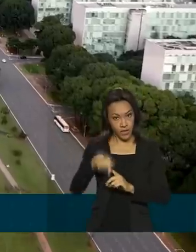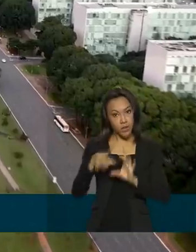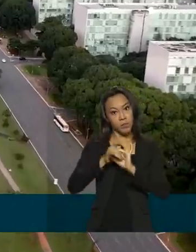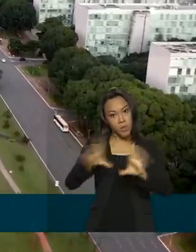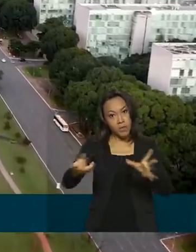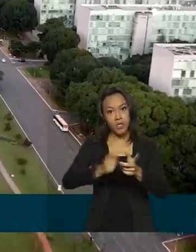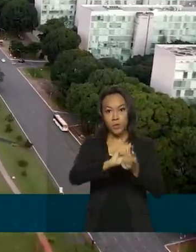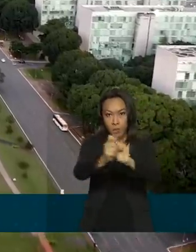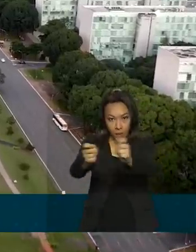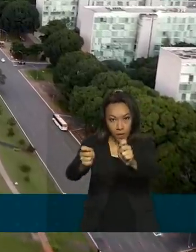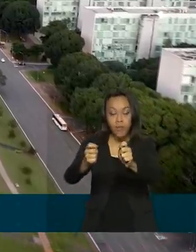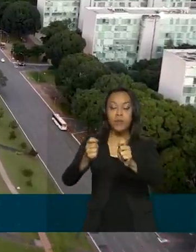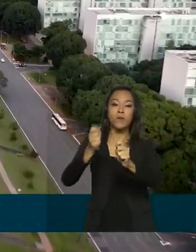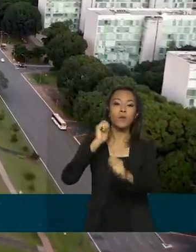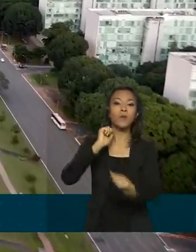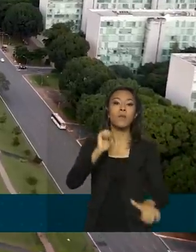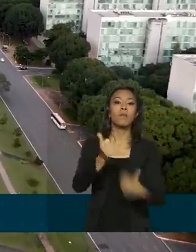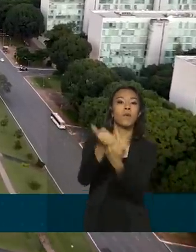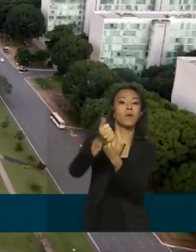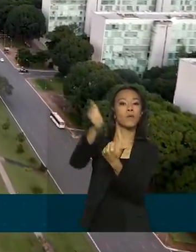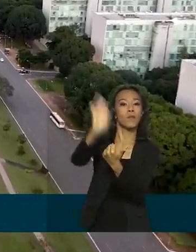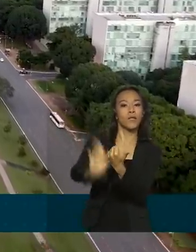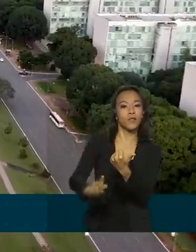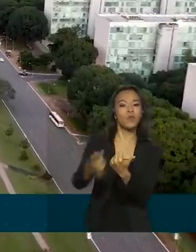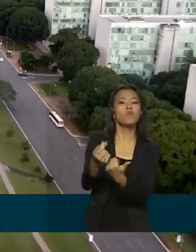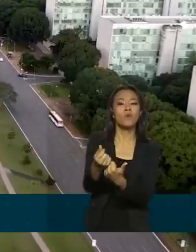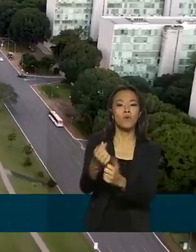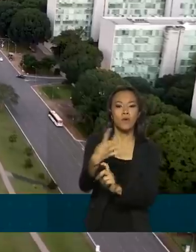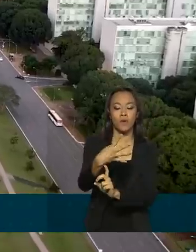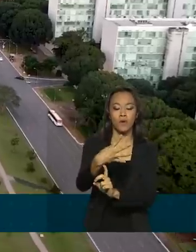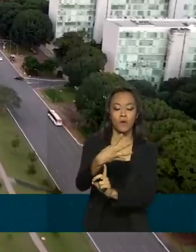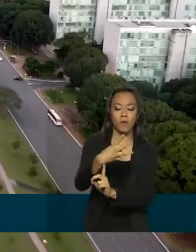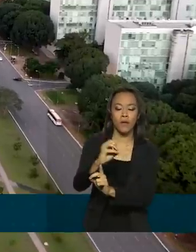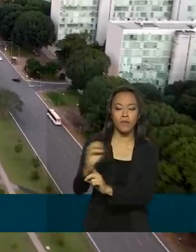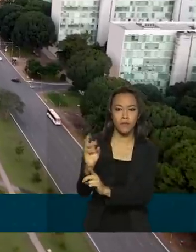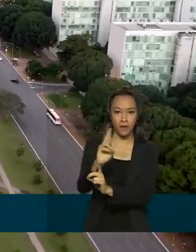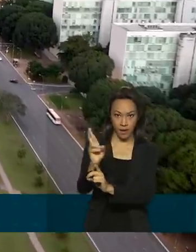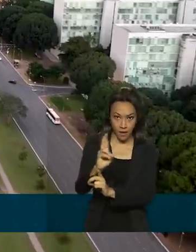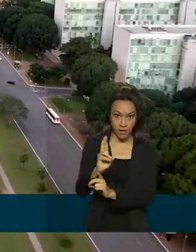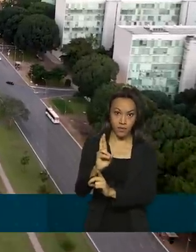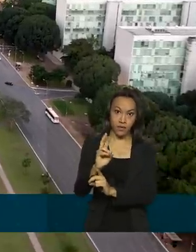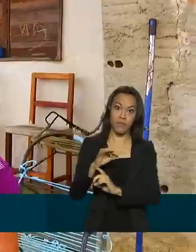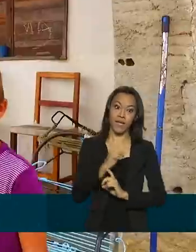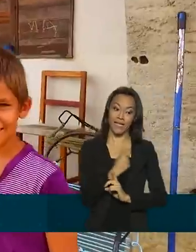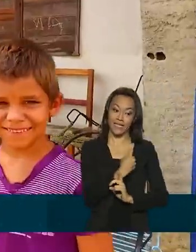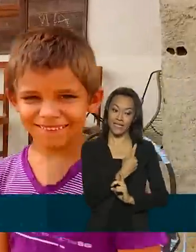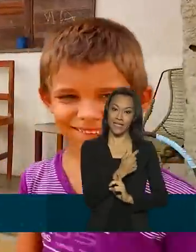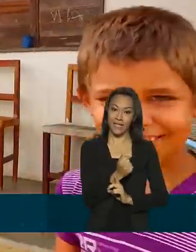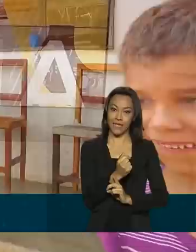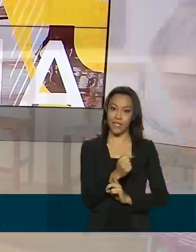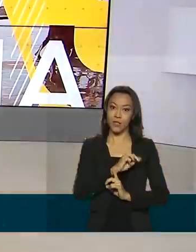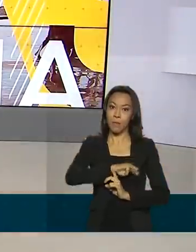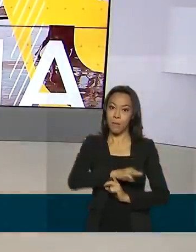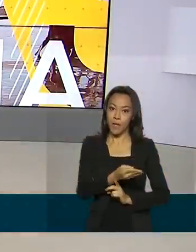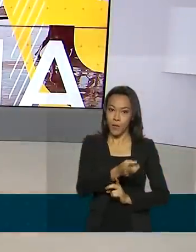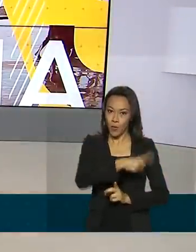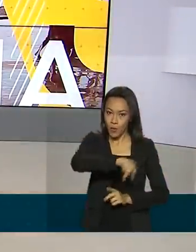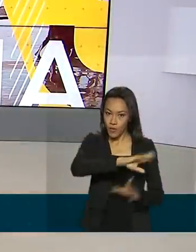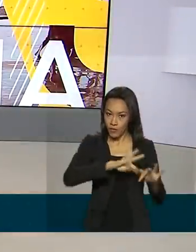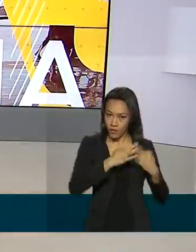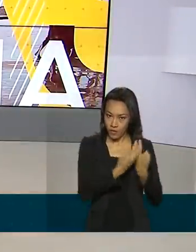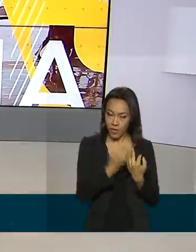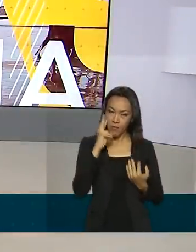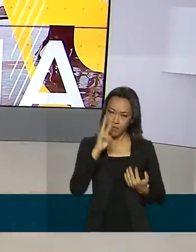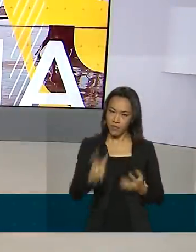o pagamento do Auxílio Brasil no valor de R$ 400 para 17 milhões de famílias no ano que vem. Vamos